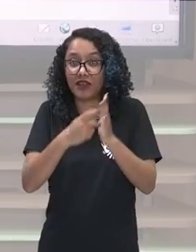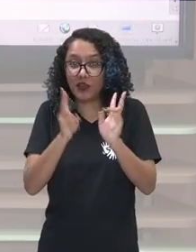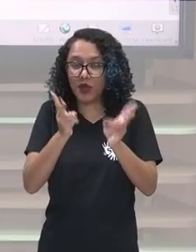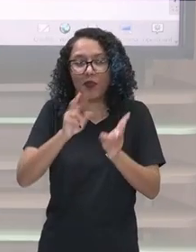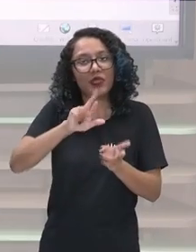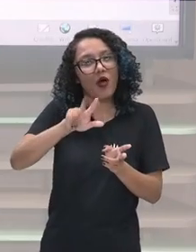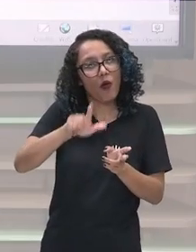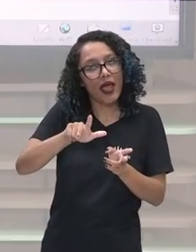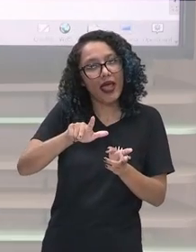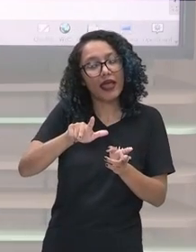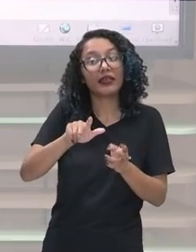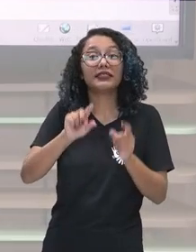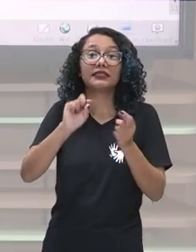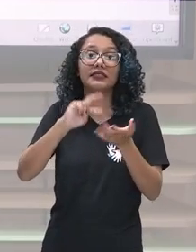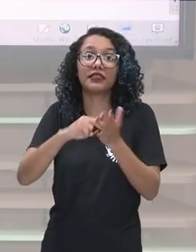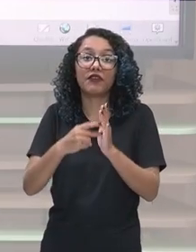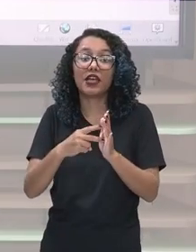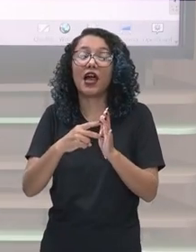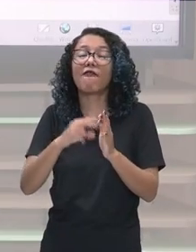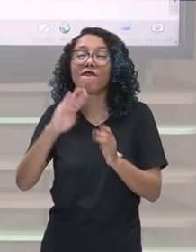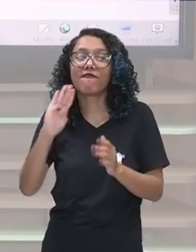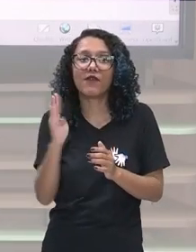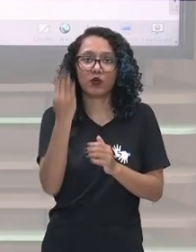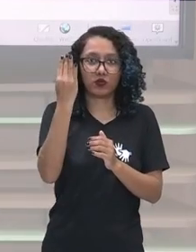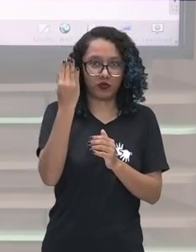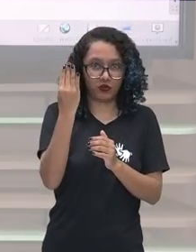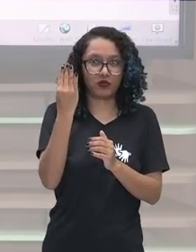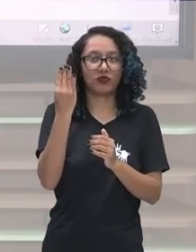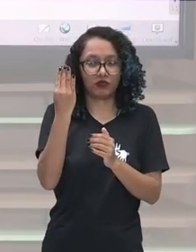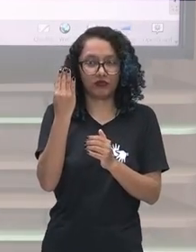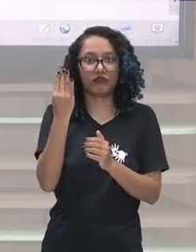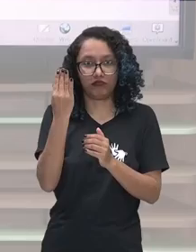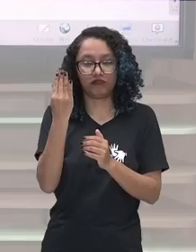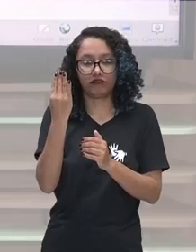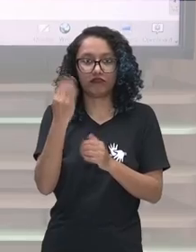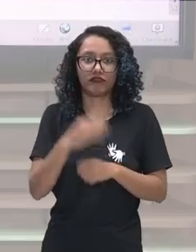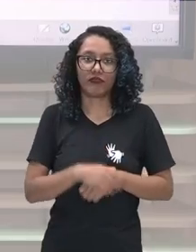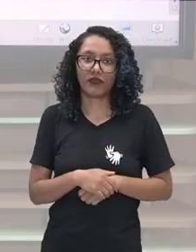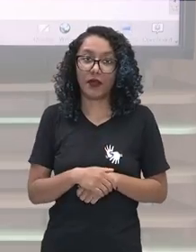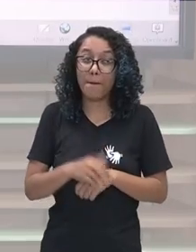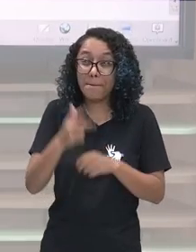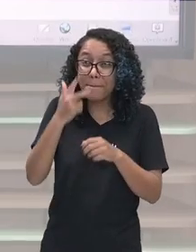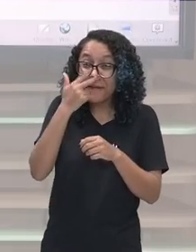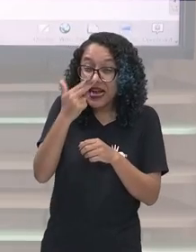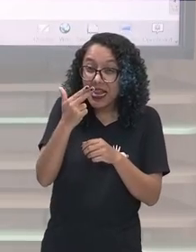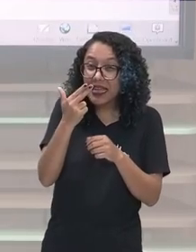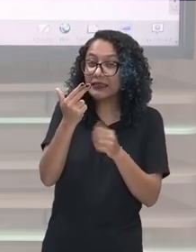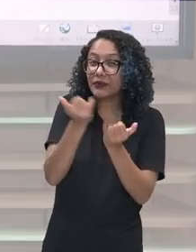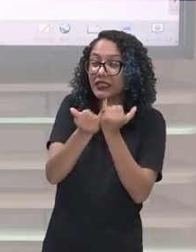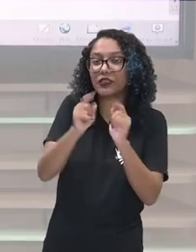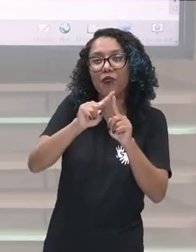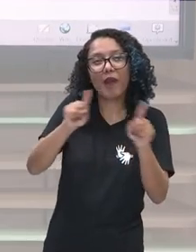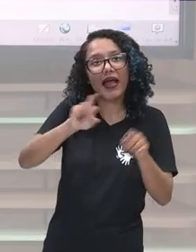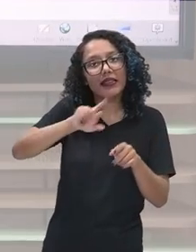seja, os cognatos falsos. Parece que é, mas não é. Mas é melhor a gente se prender,